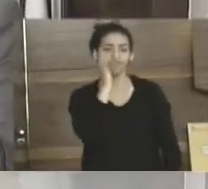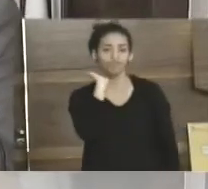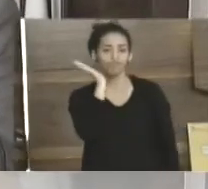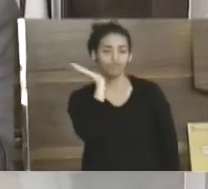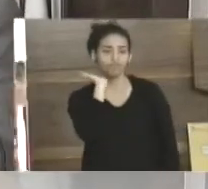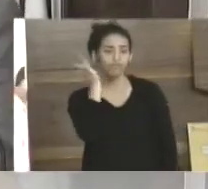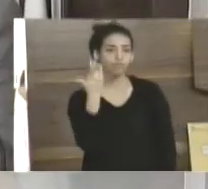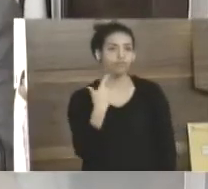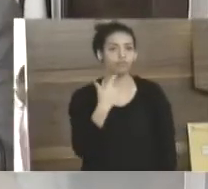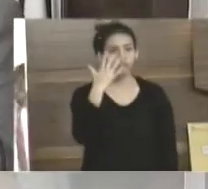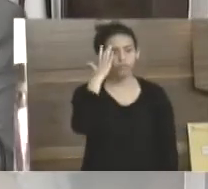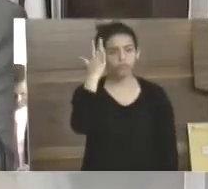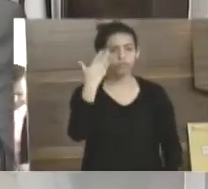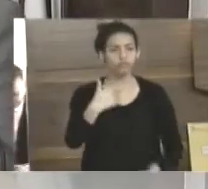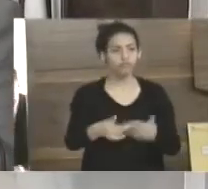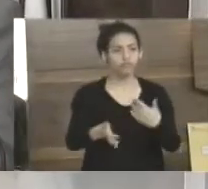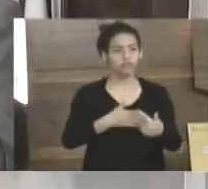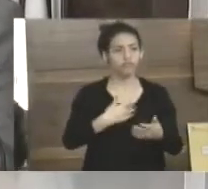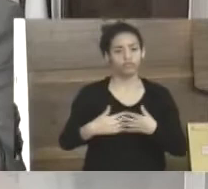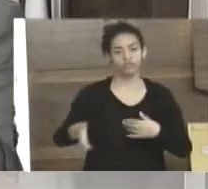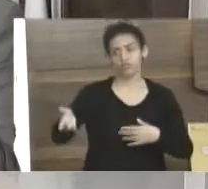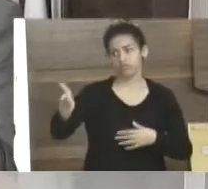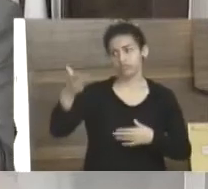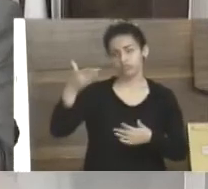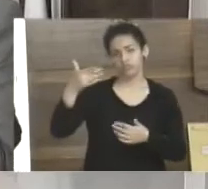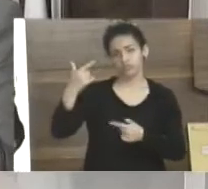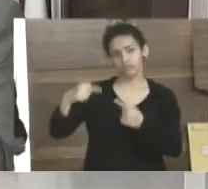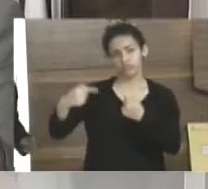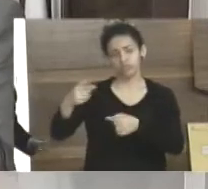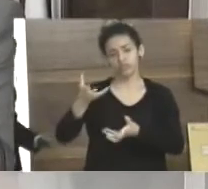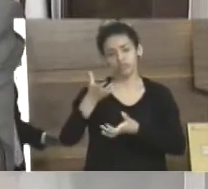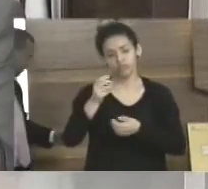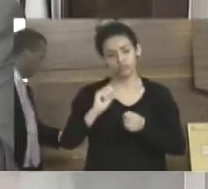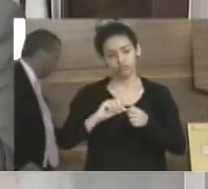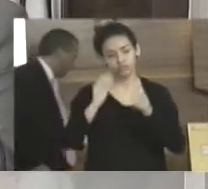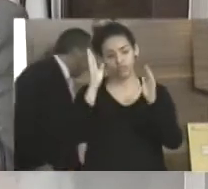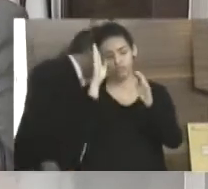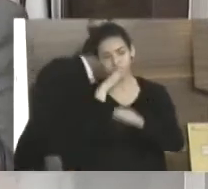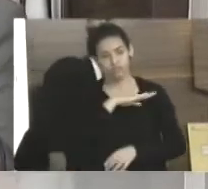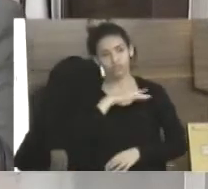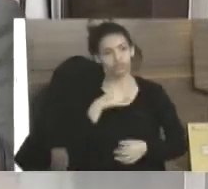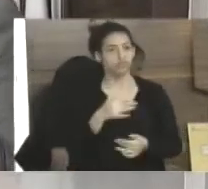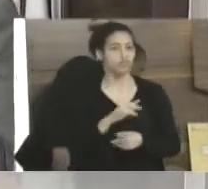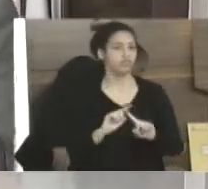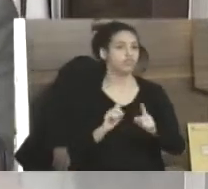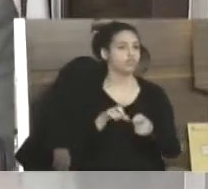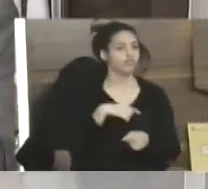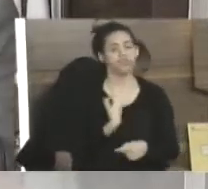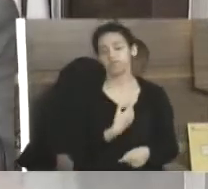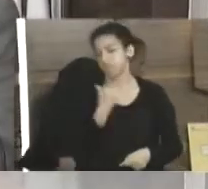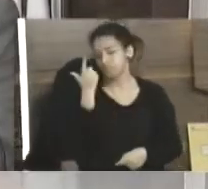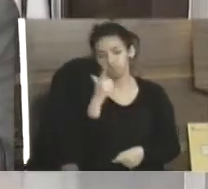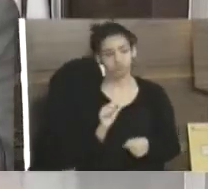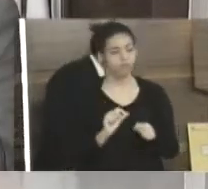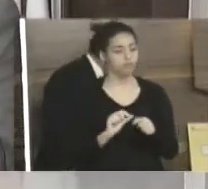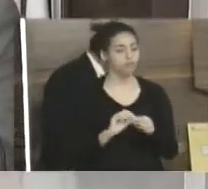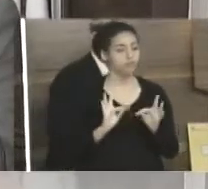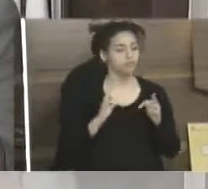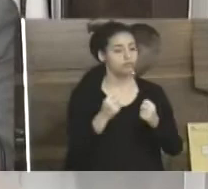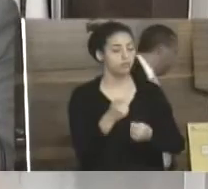achar que qualquer político quer fazer mal à população uma cidade. Agora, a gente não consegue fazer tudo da forma que a gente